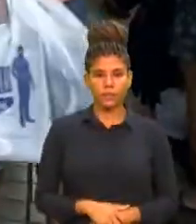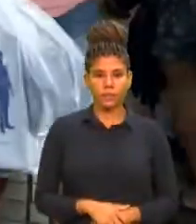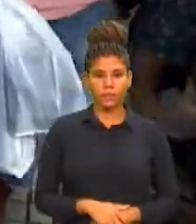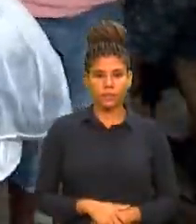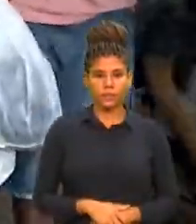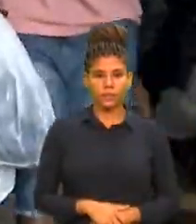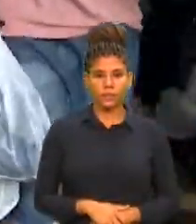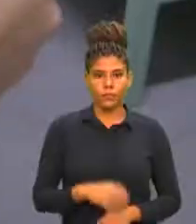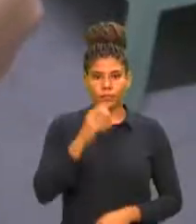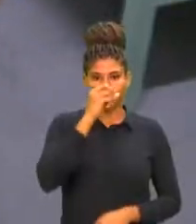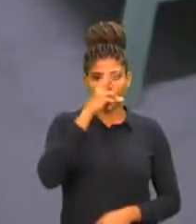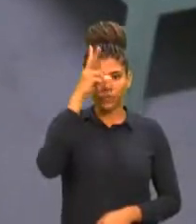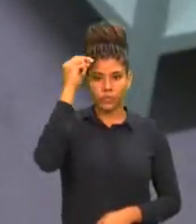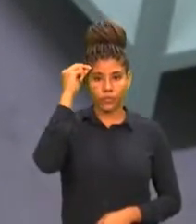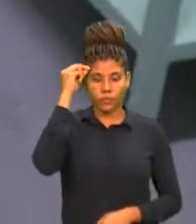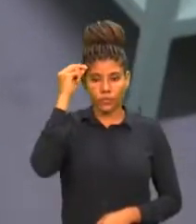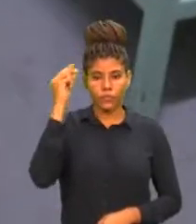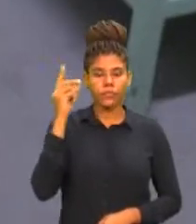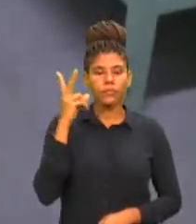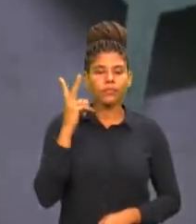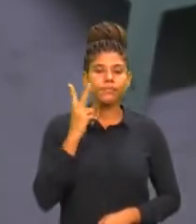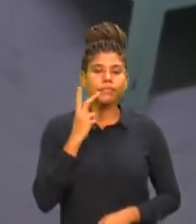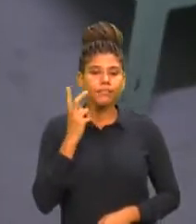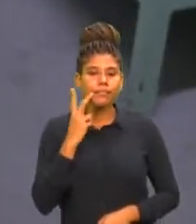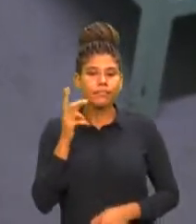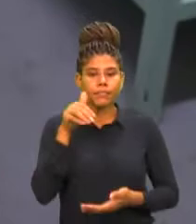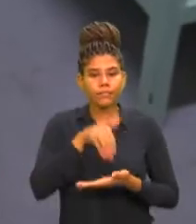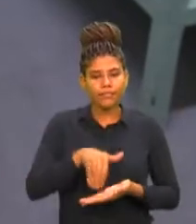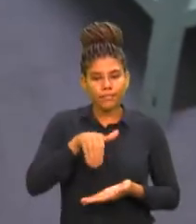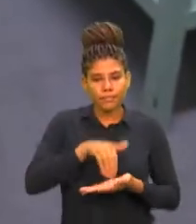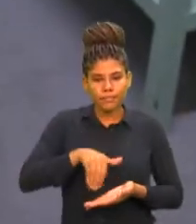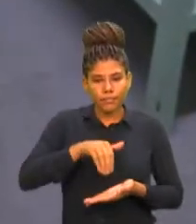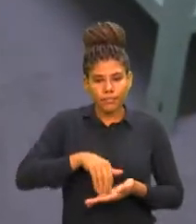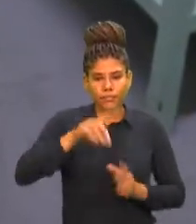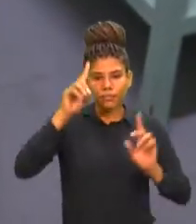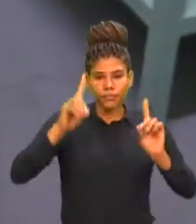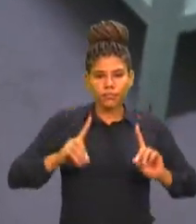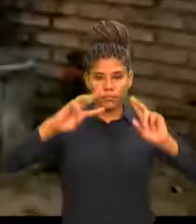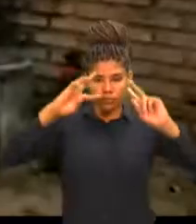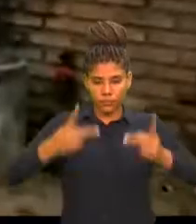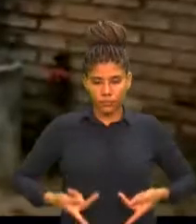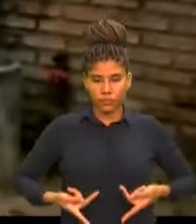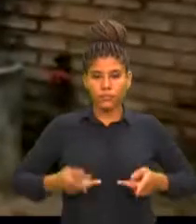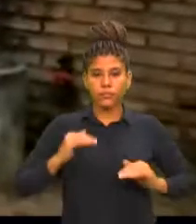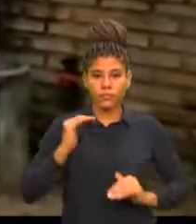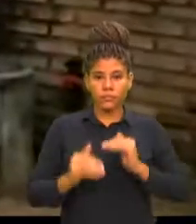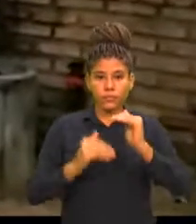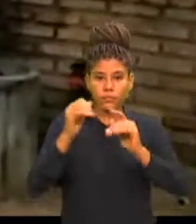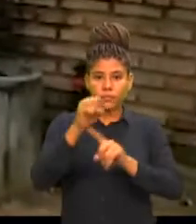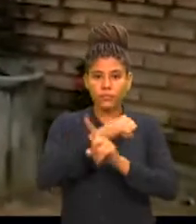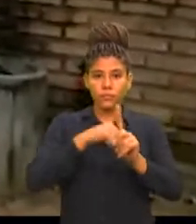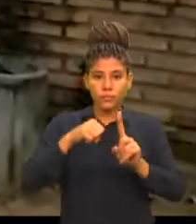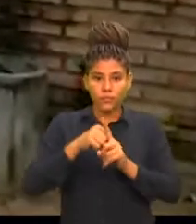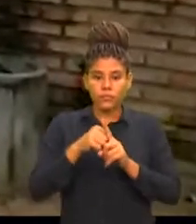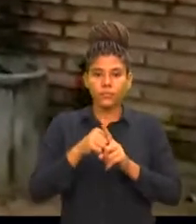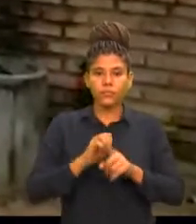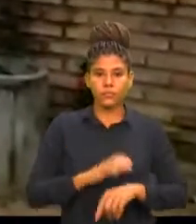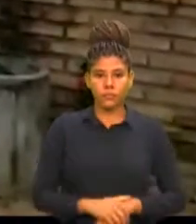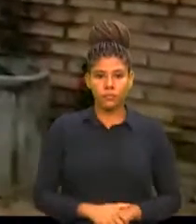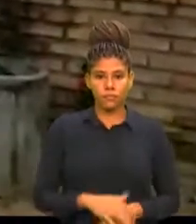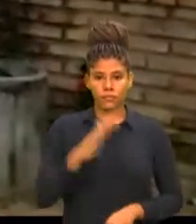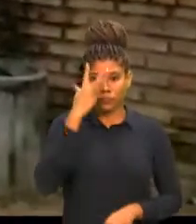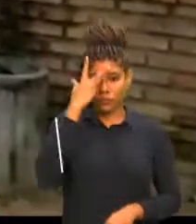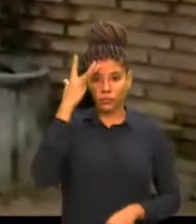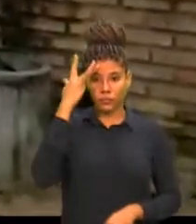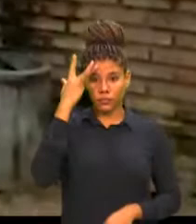Prefeitura de Fortaleza, por meio da Secretaria dos Direitos Humanos e Desenvolvimento Social. Os serviços mais procurados pela população de baixa